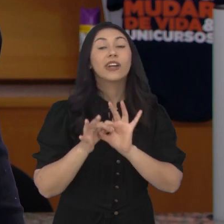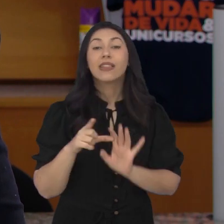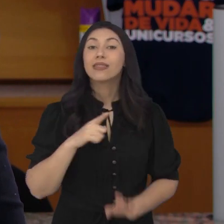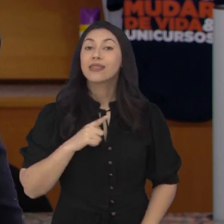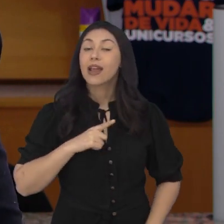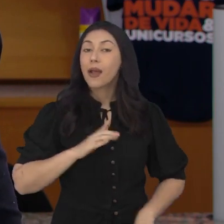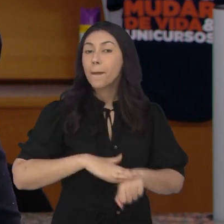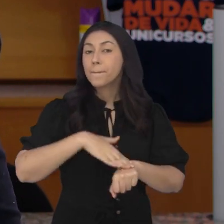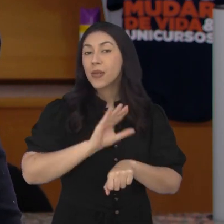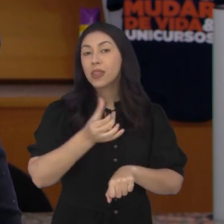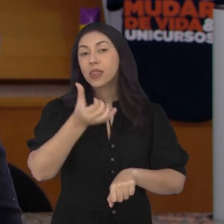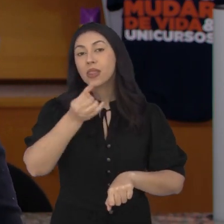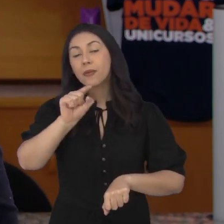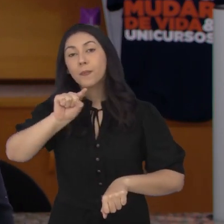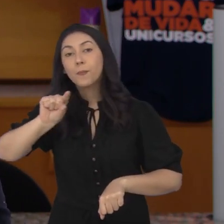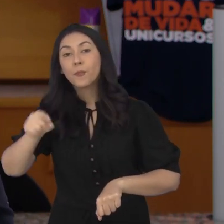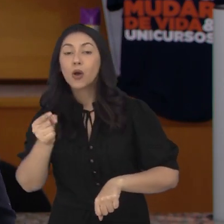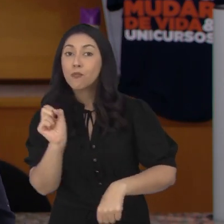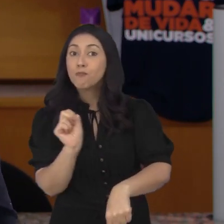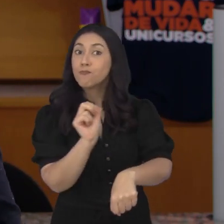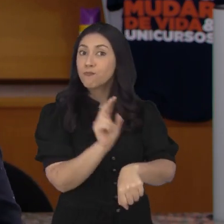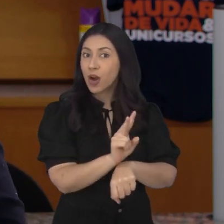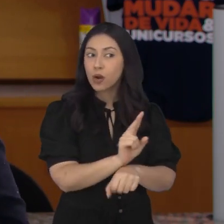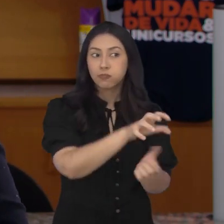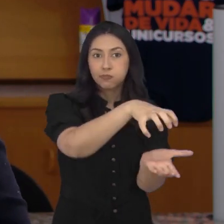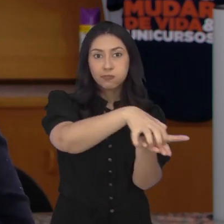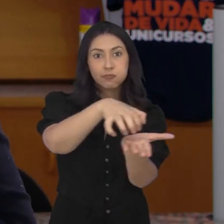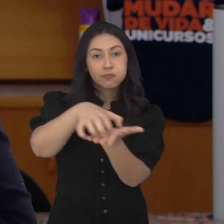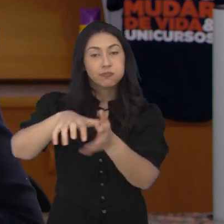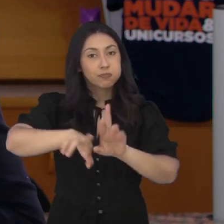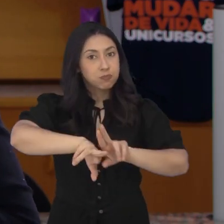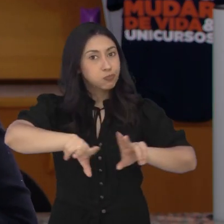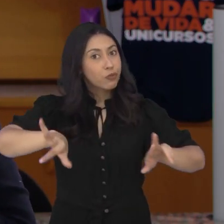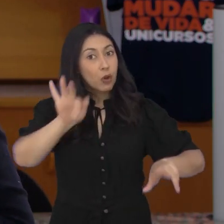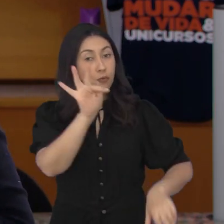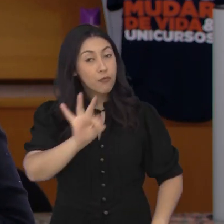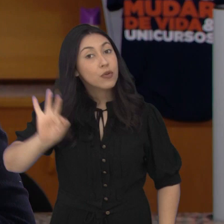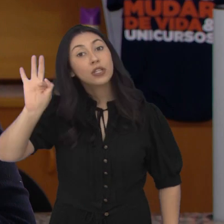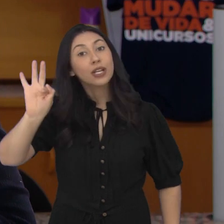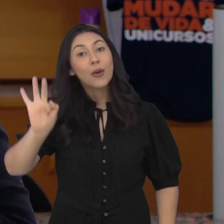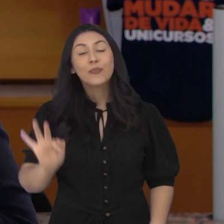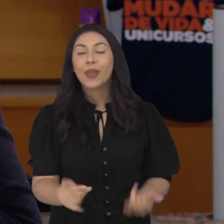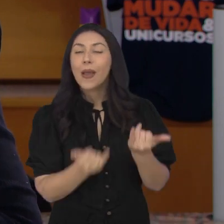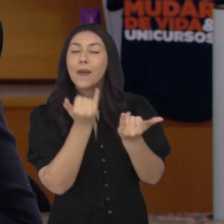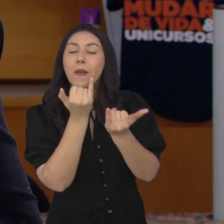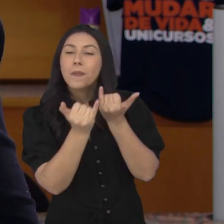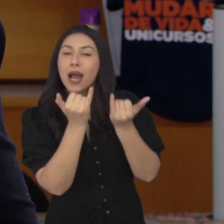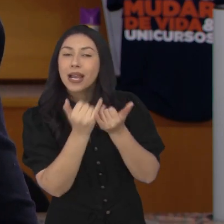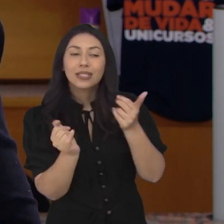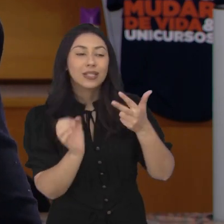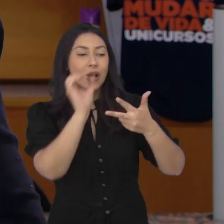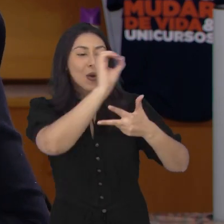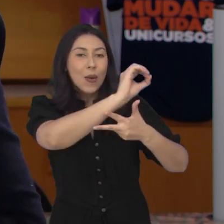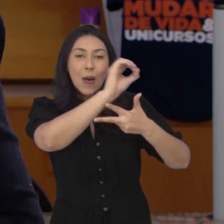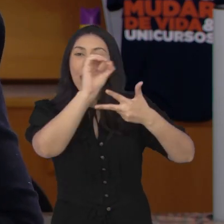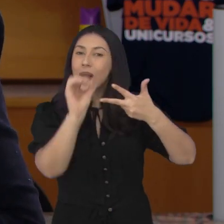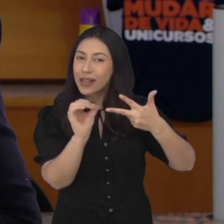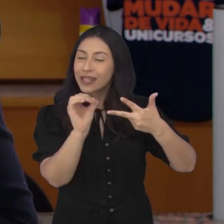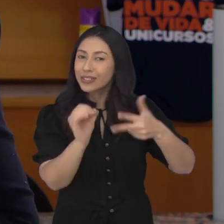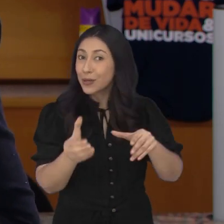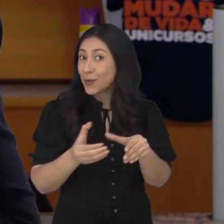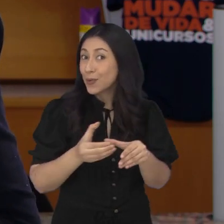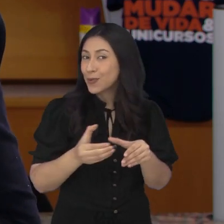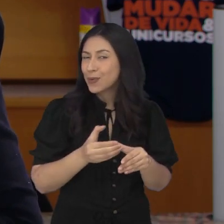oferece mais de 6 mil vagas para 21 órgãos federais. A proposta tem sido chamada de Enem dos concursos